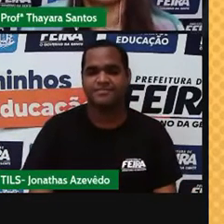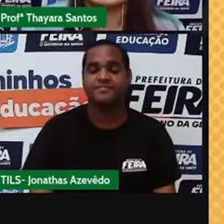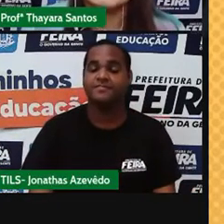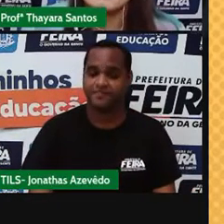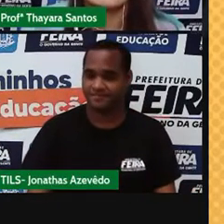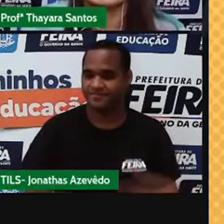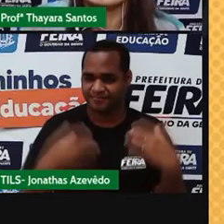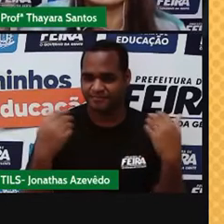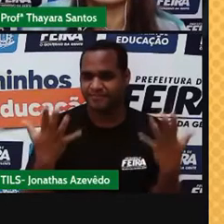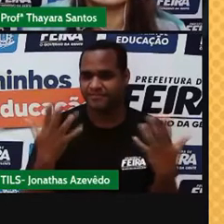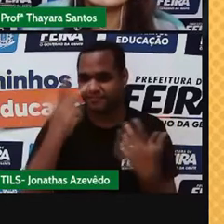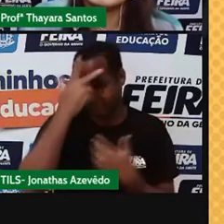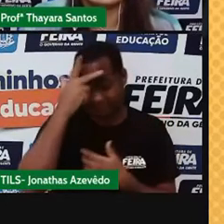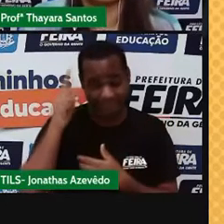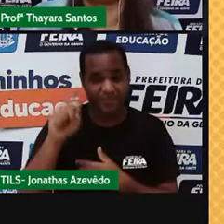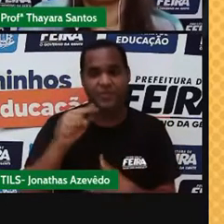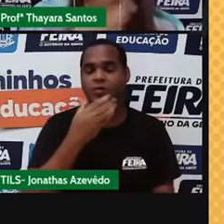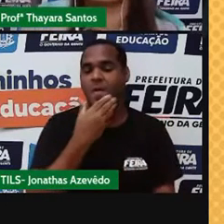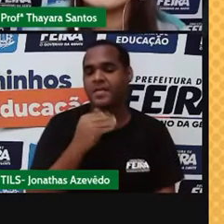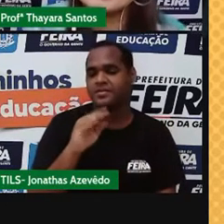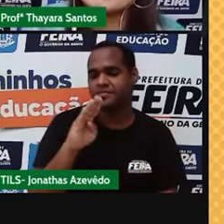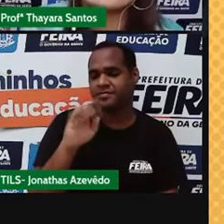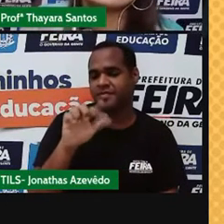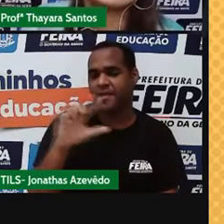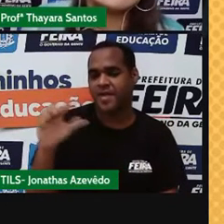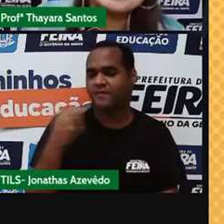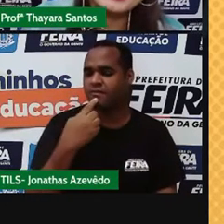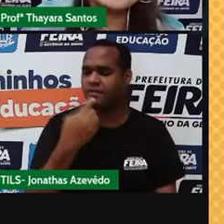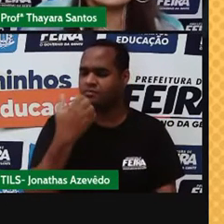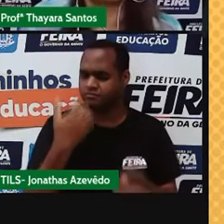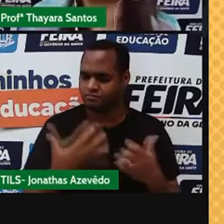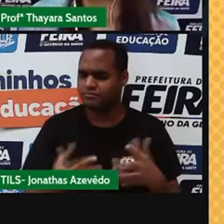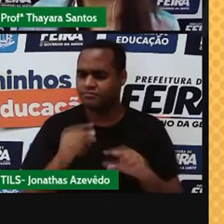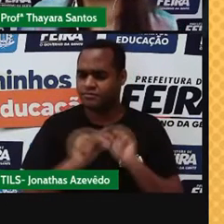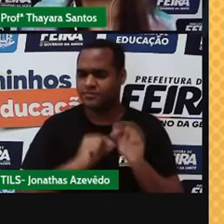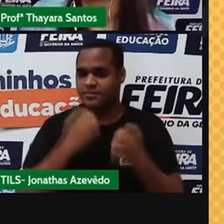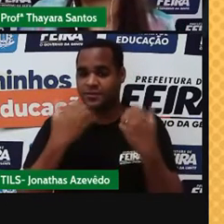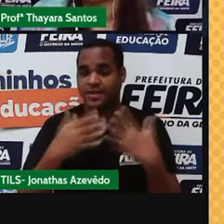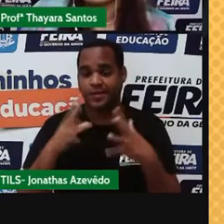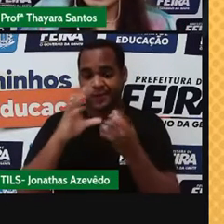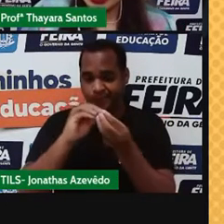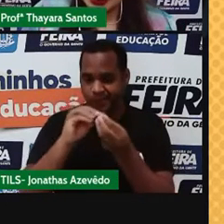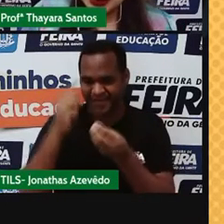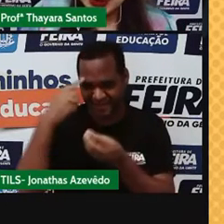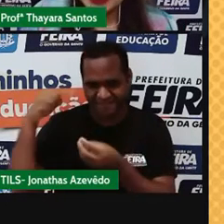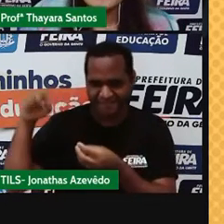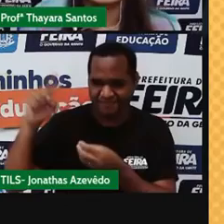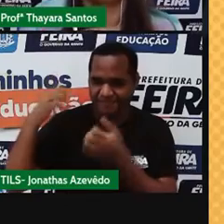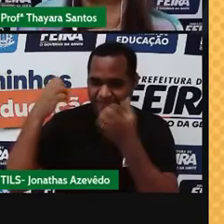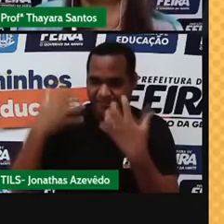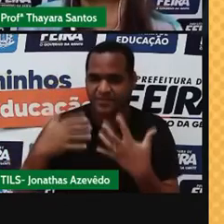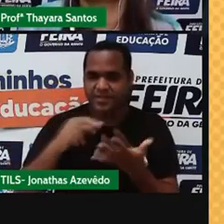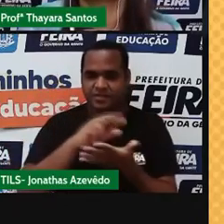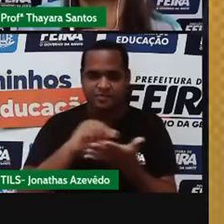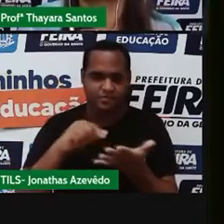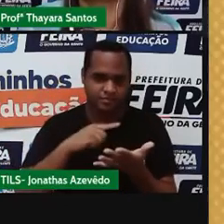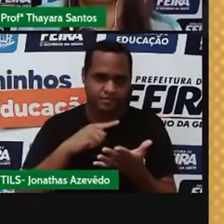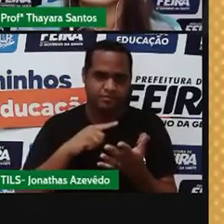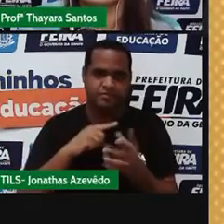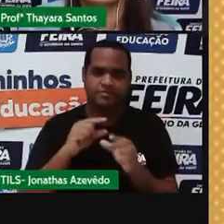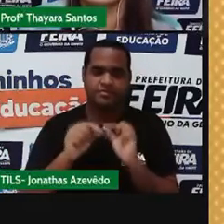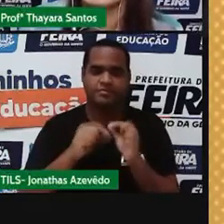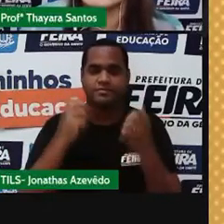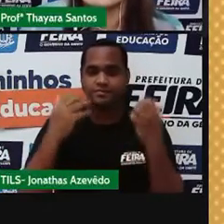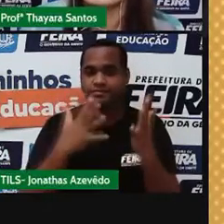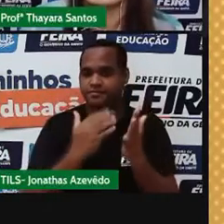Então, pessoal, o professor Bill Tyson fez um resumo do que a gente já viu na aula passada sobre esses modelos atômicos. Vamos continuar,